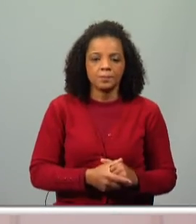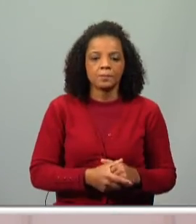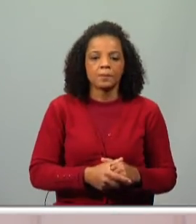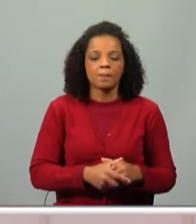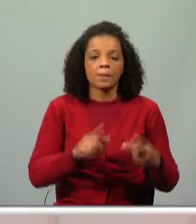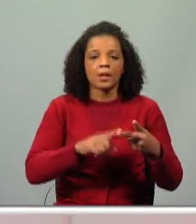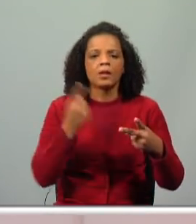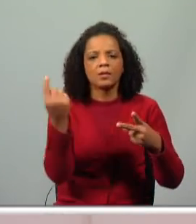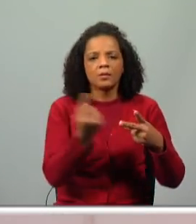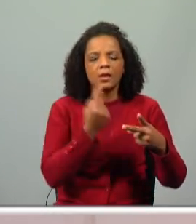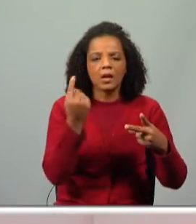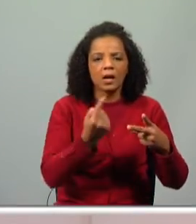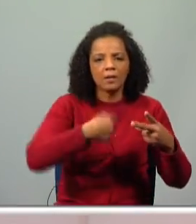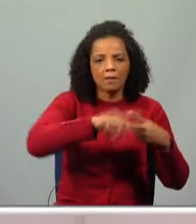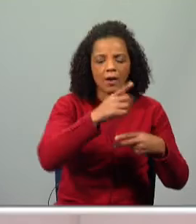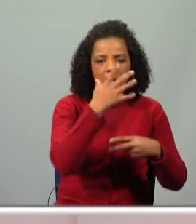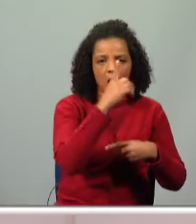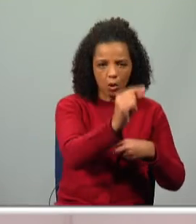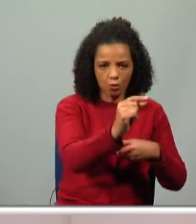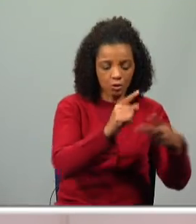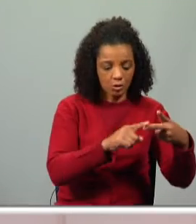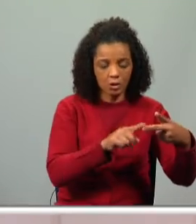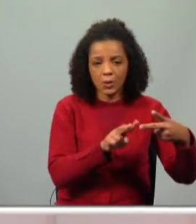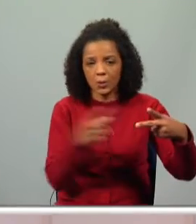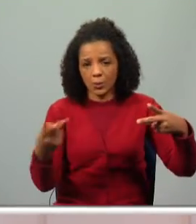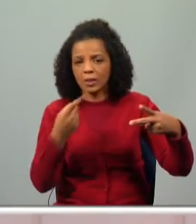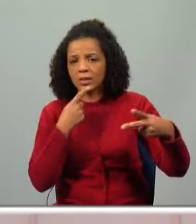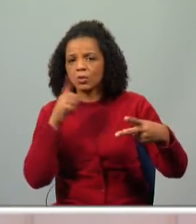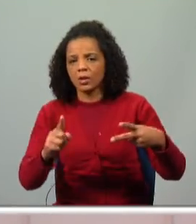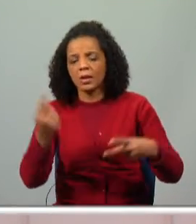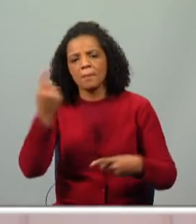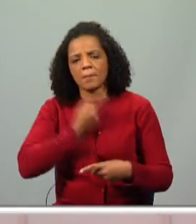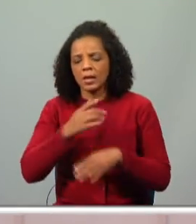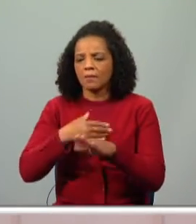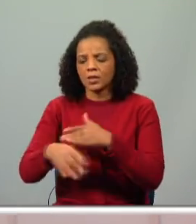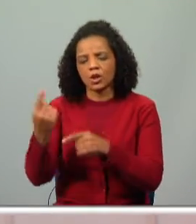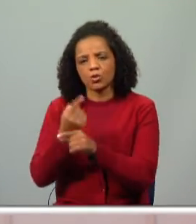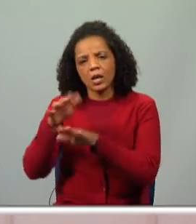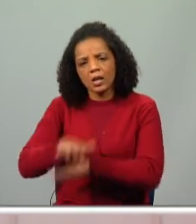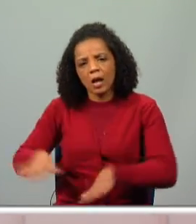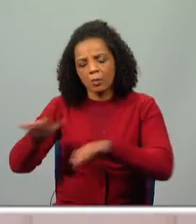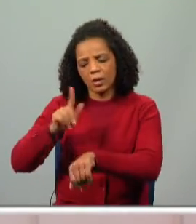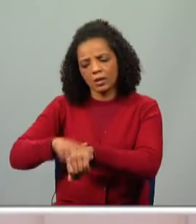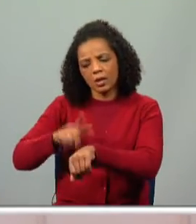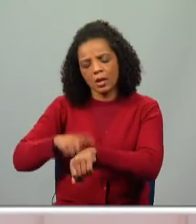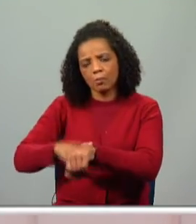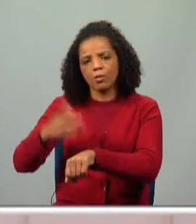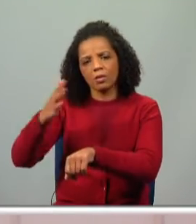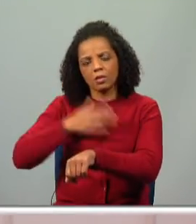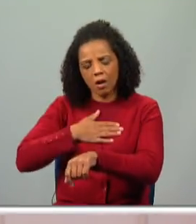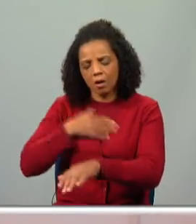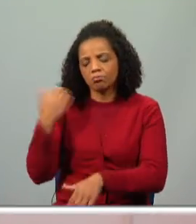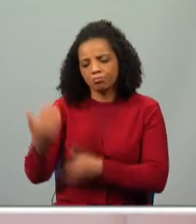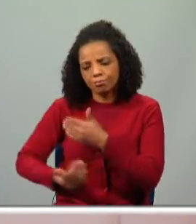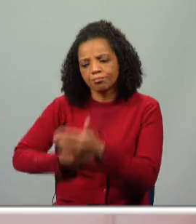E devagar se vai ao longe também, devemos fazer as coisas calmamente e com tempo para que não não